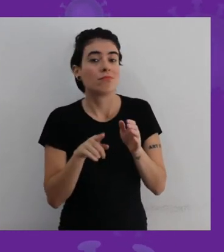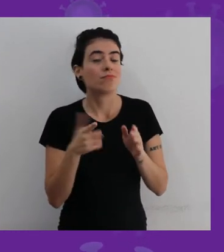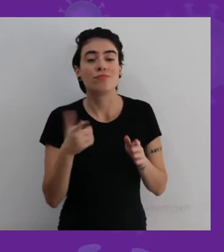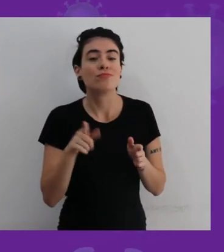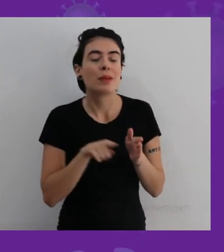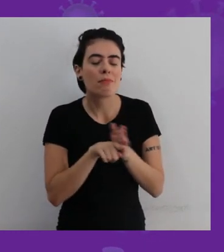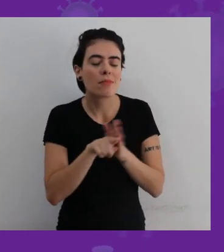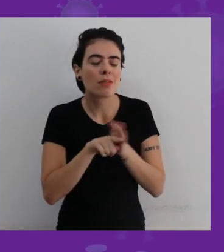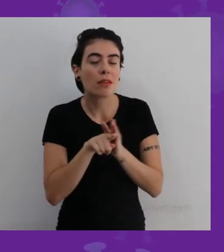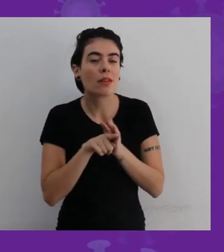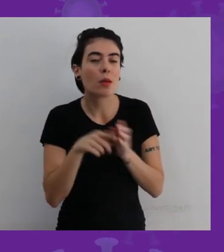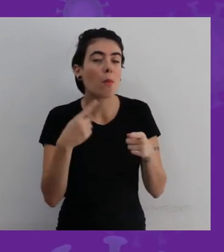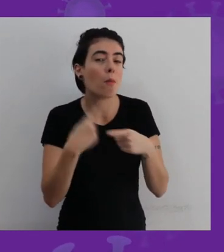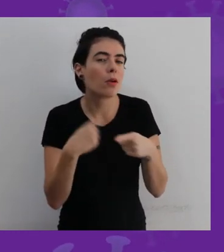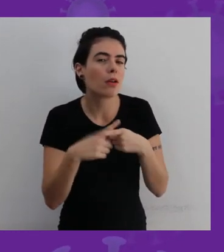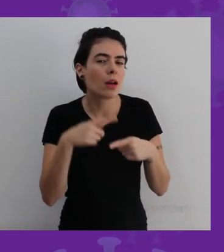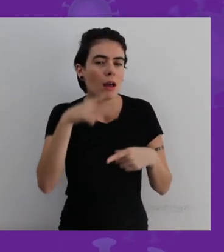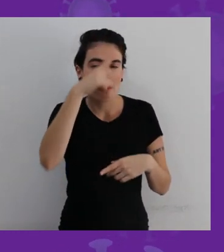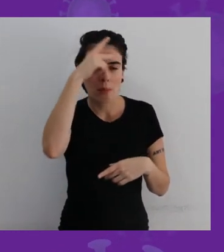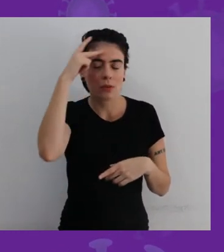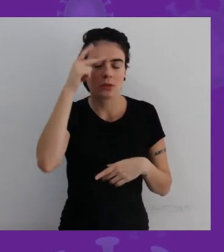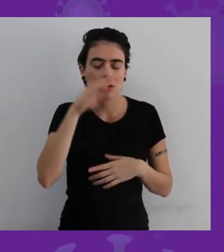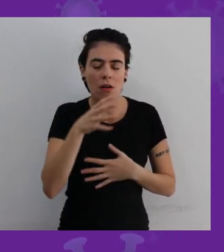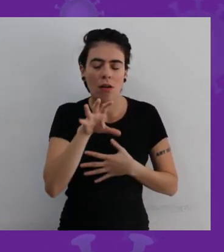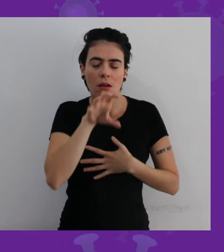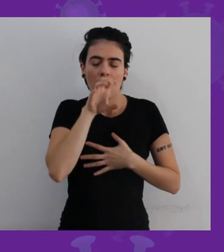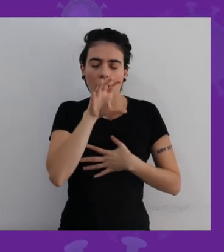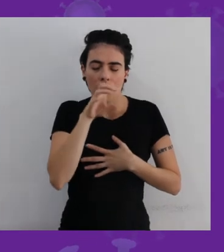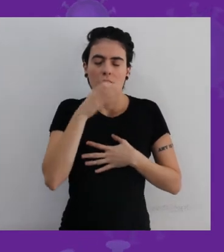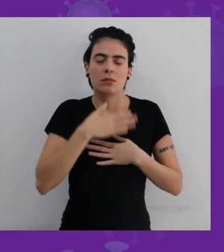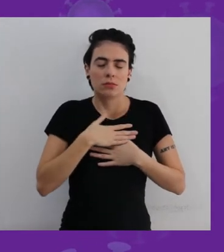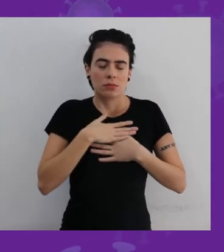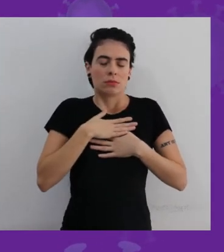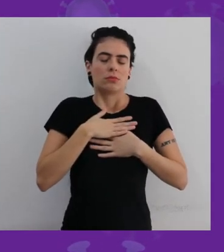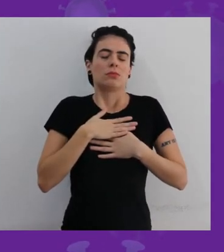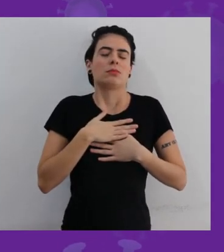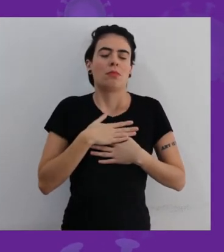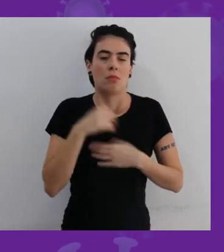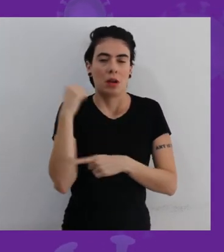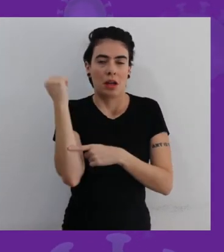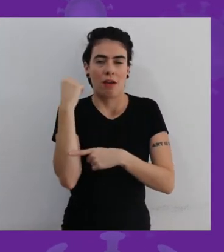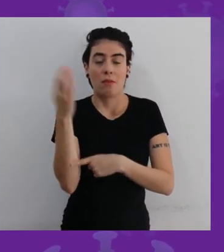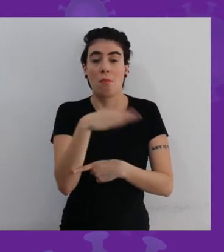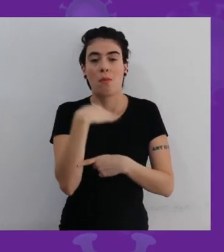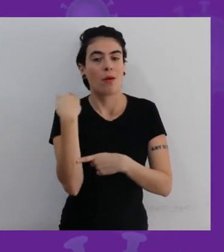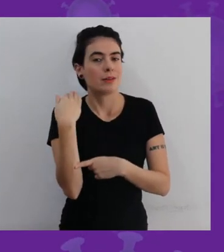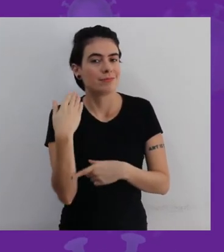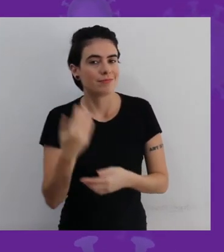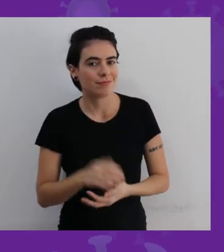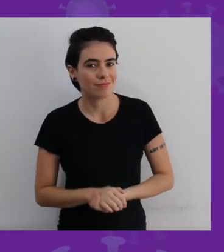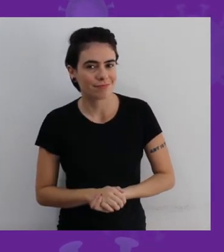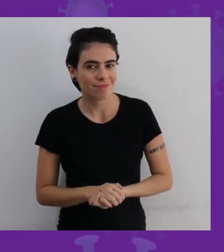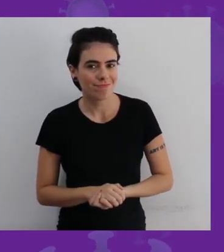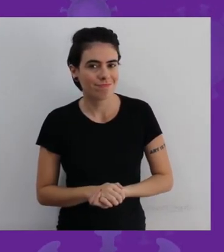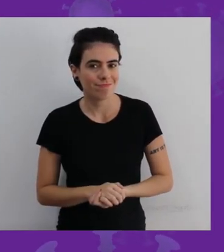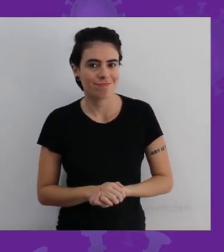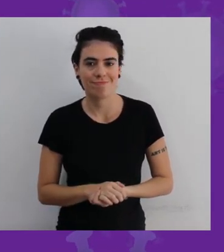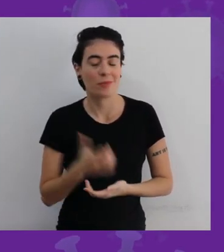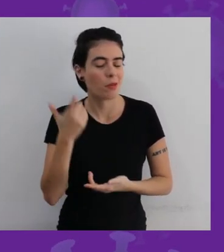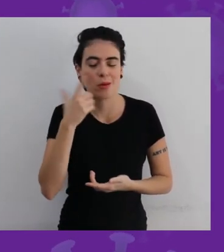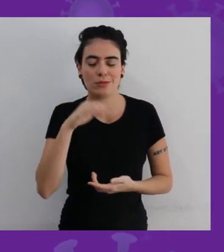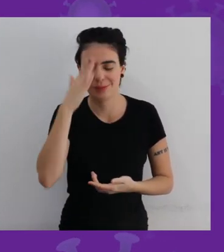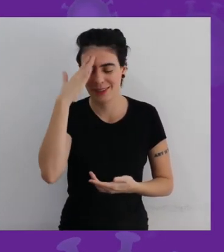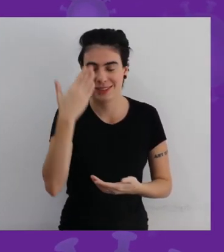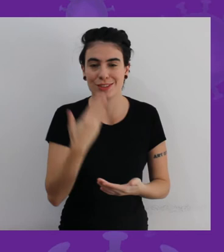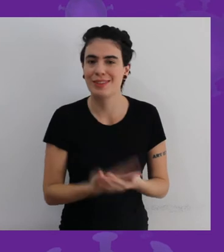respiratória aguda grave. Então, não é o momento de nós acreditarmos que estamos numa fase de estabilização